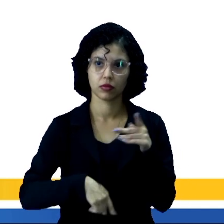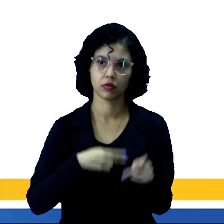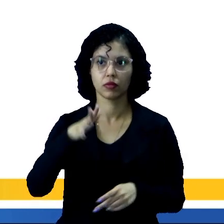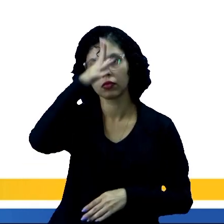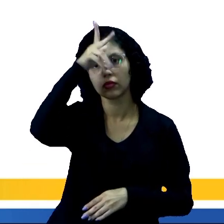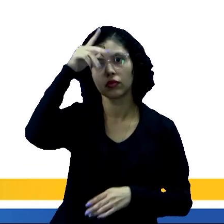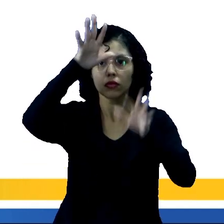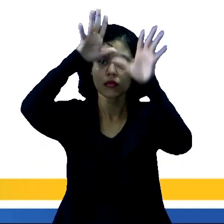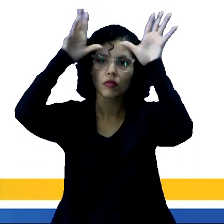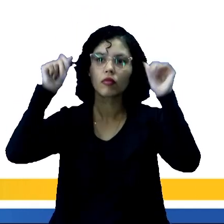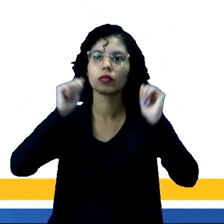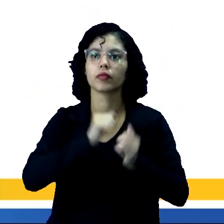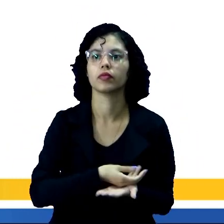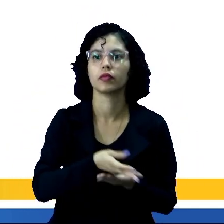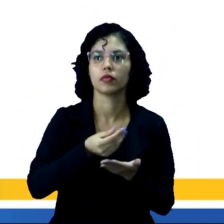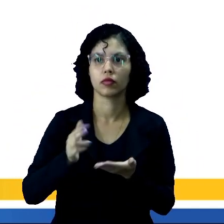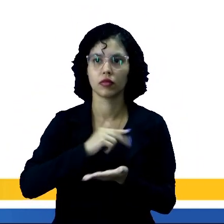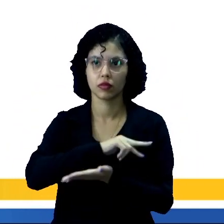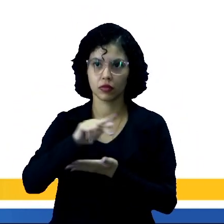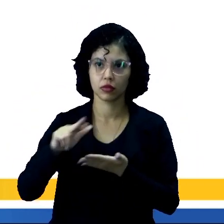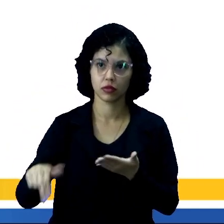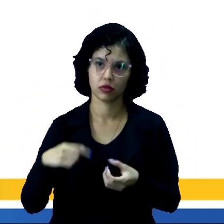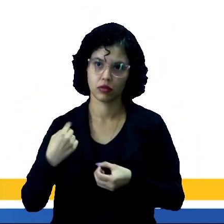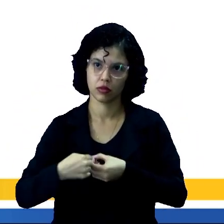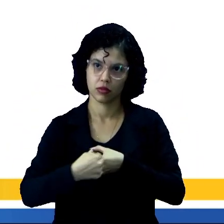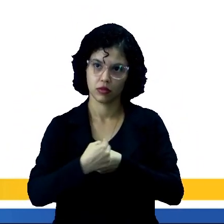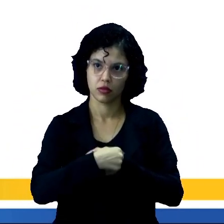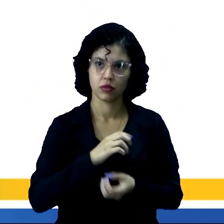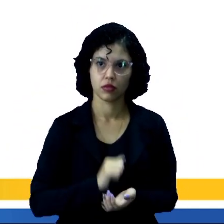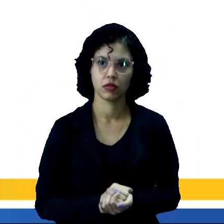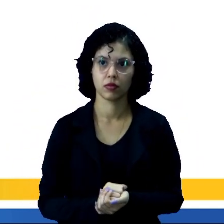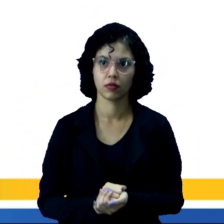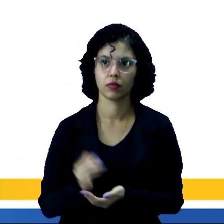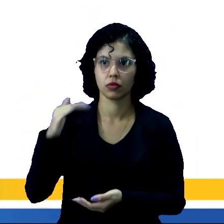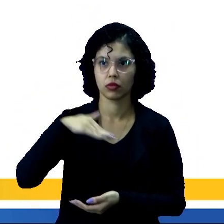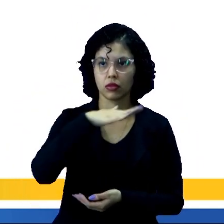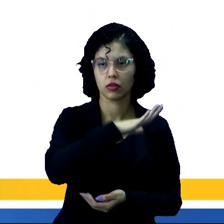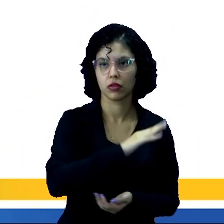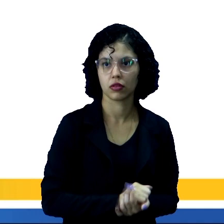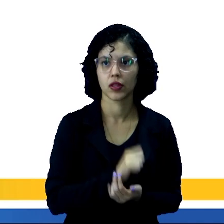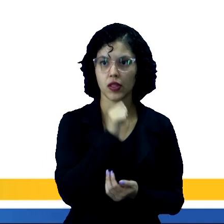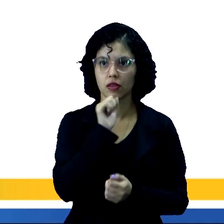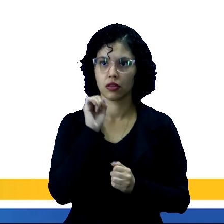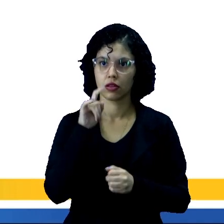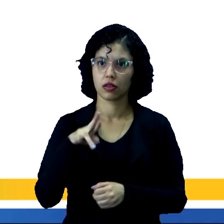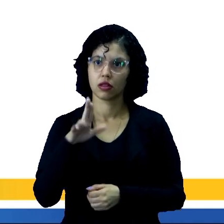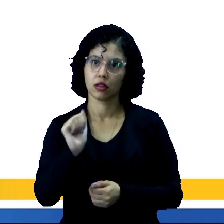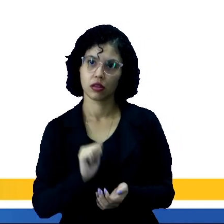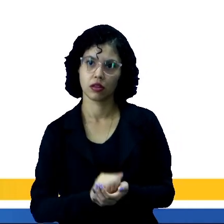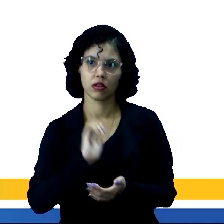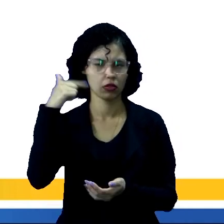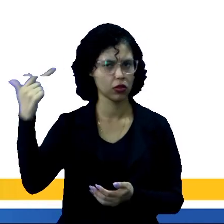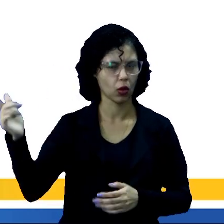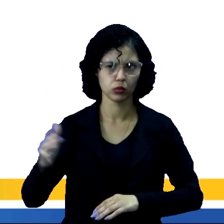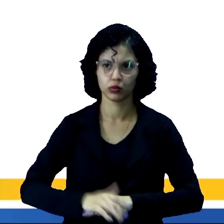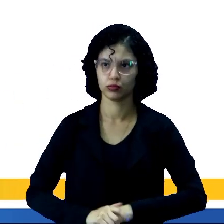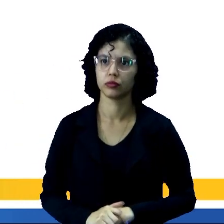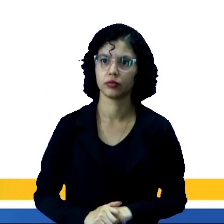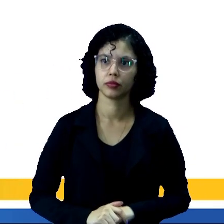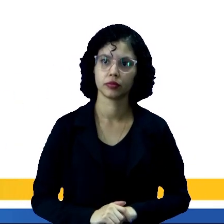estão distribuídos nos diversos municípios acrianos, assim, Brasil, Sena Madureira, Manoel Urbano, entre outros.